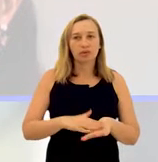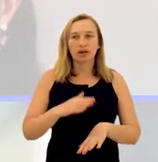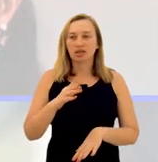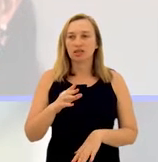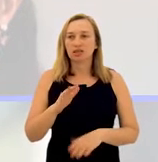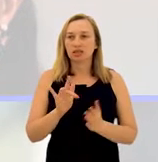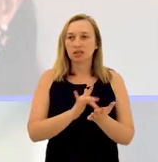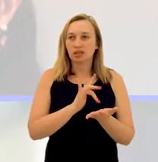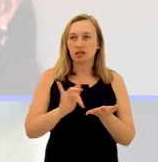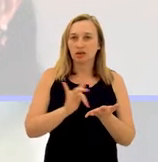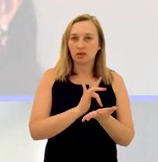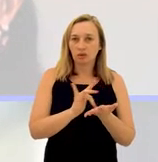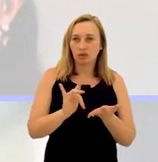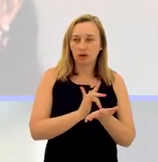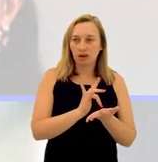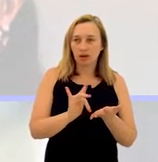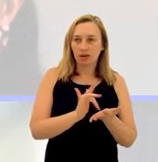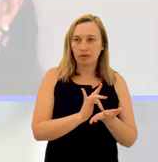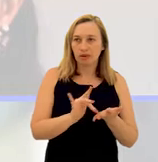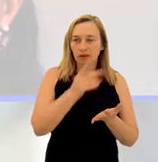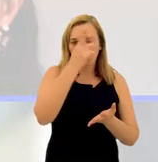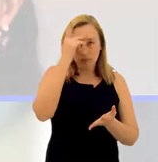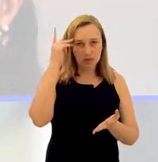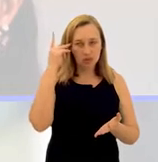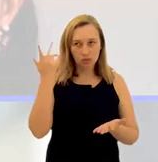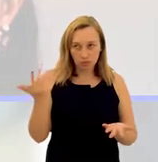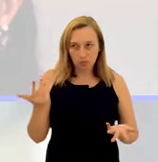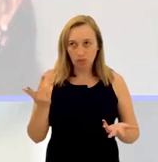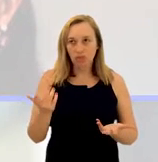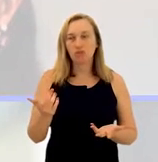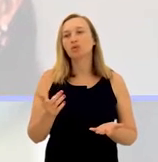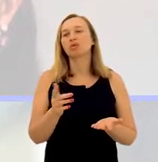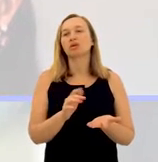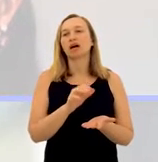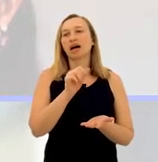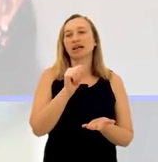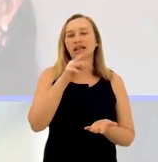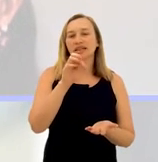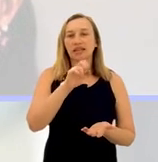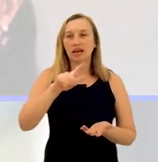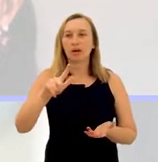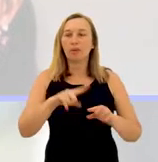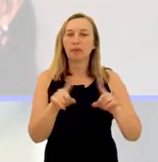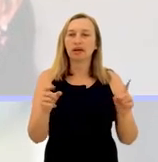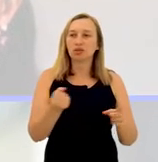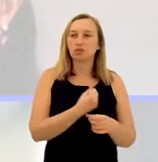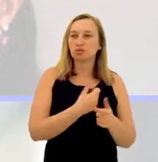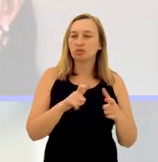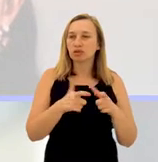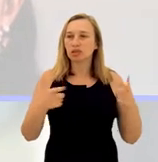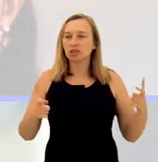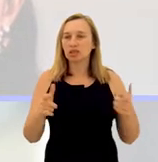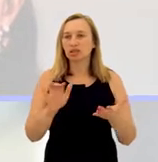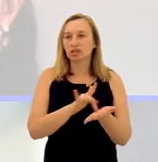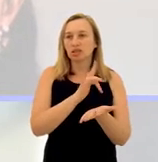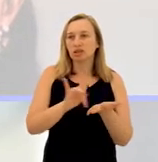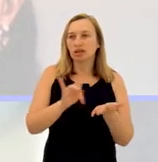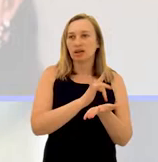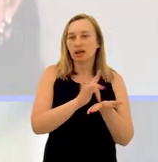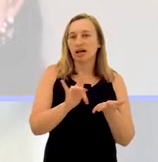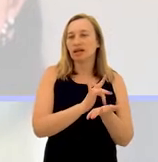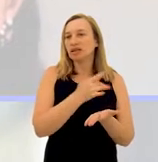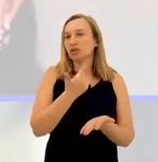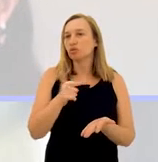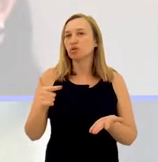maior de celular para habitantes do que os habitantes no Brasil, né, são dados da Anatel, mas que a maioria destes